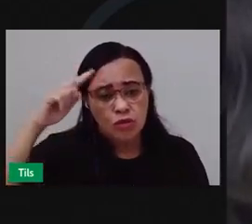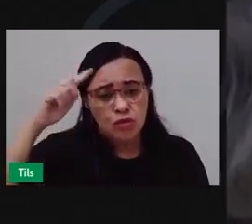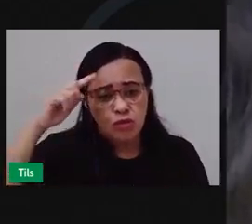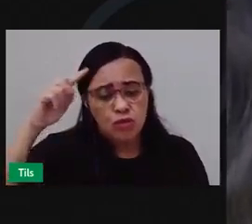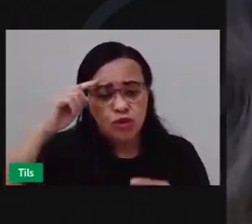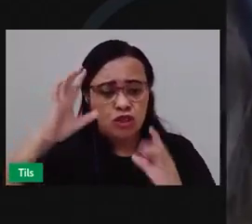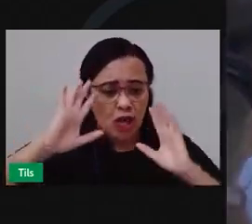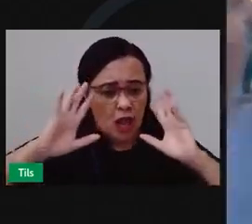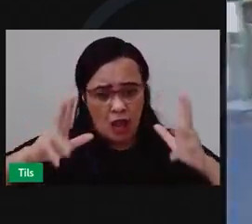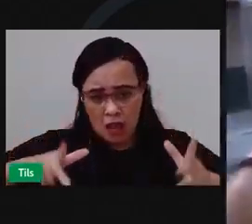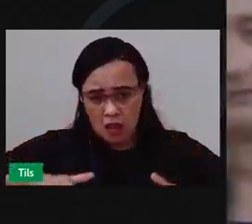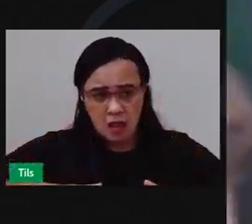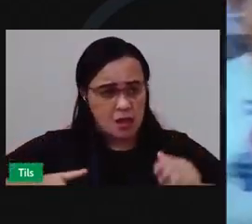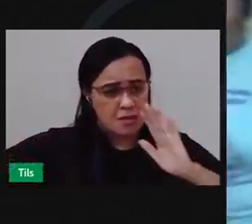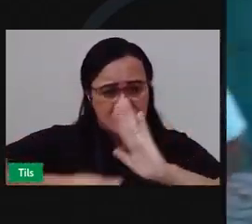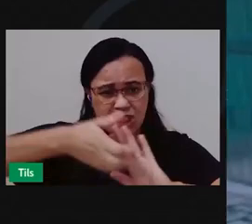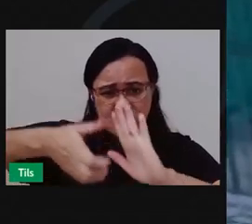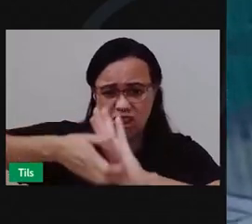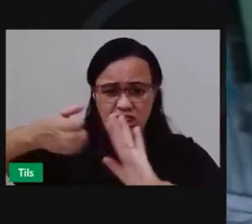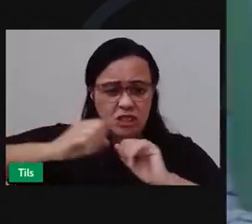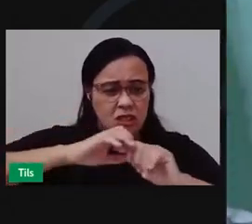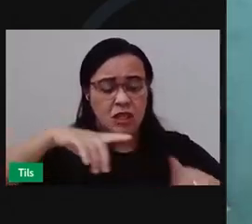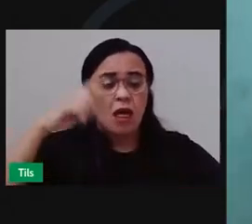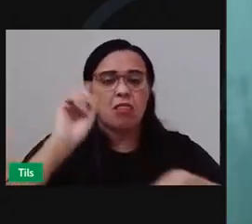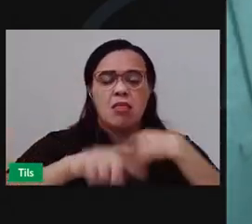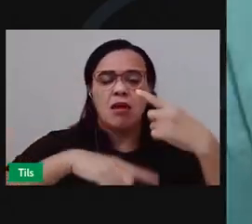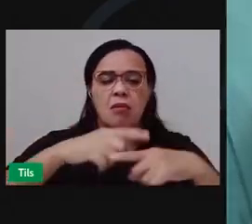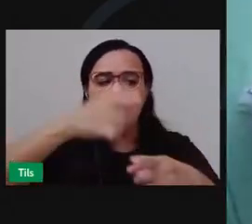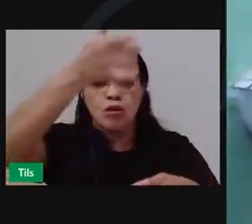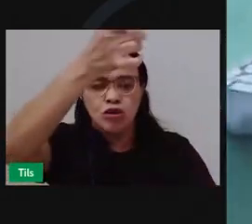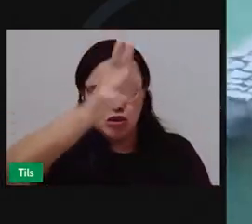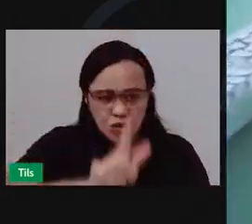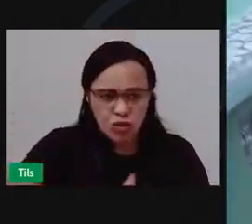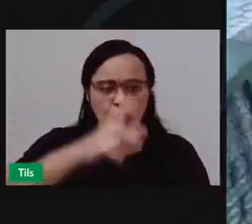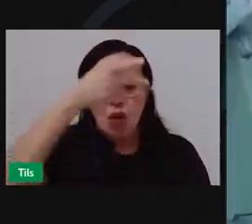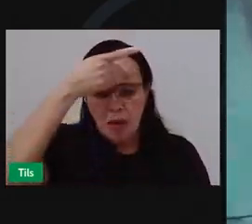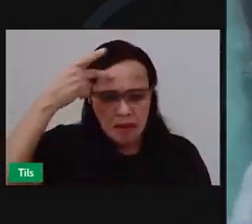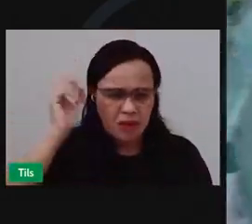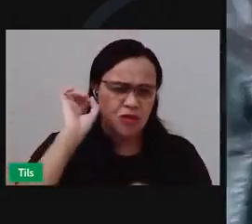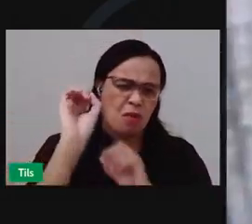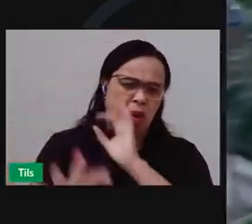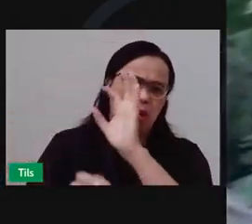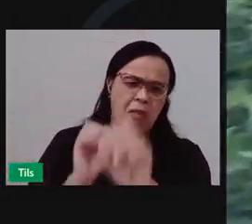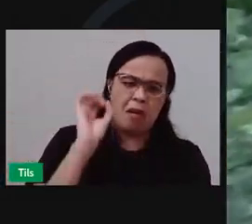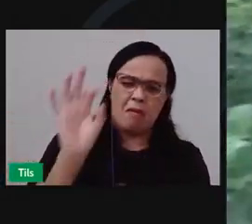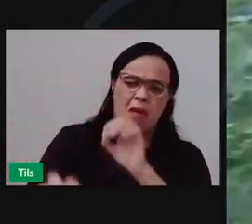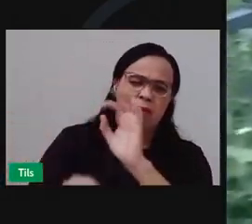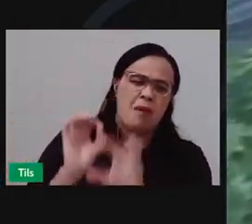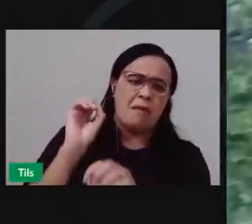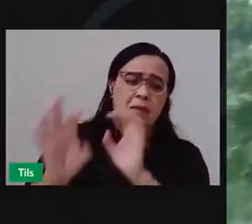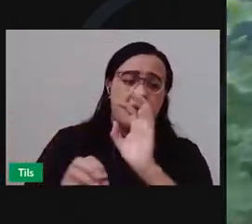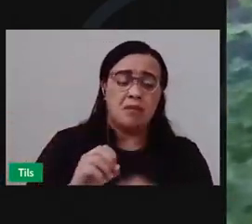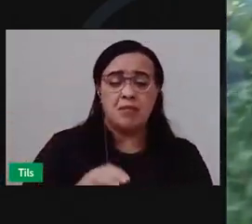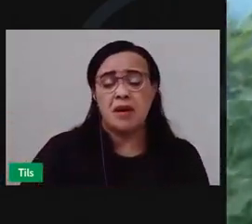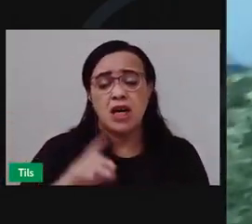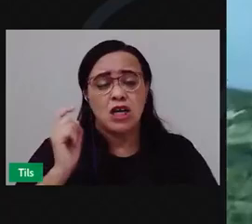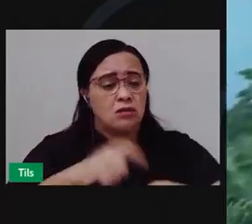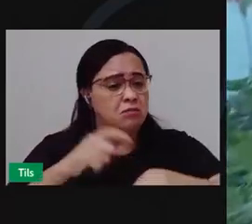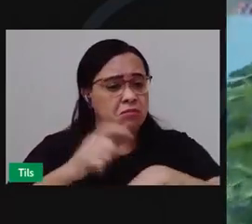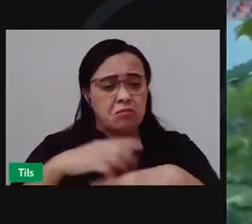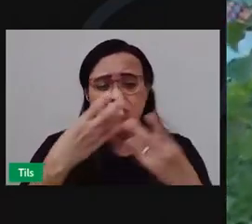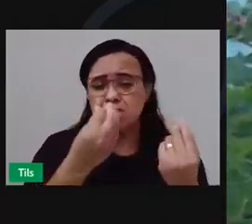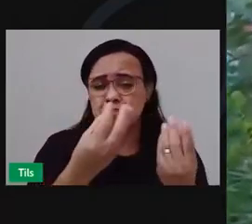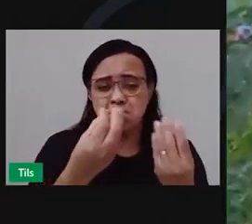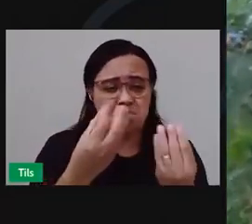vem, marro tratou, tira o lixo, em seguida o lixo volta, tudo de novo. Dona Gil, faz tempo que vocês convivem com essa situação aqui? Faz